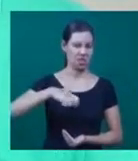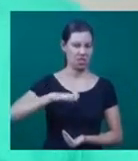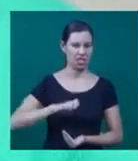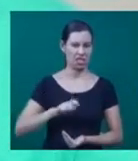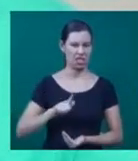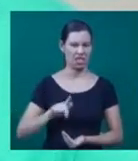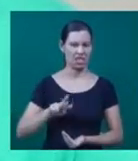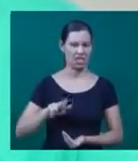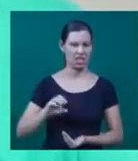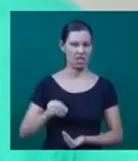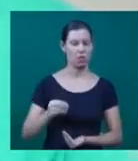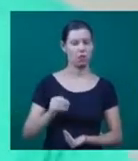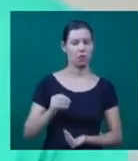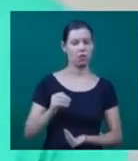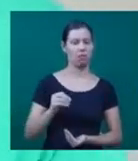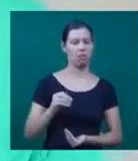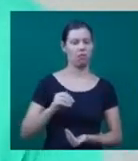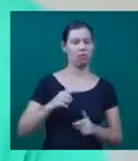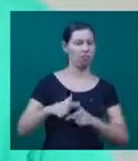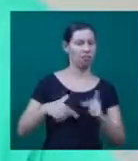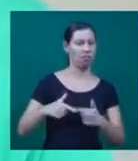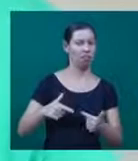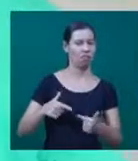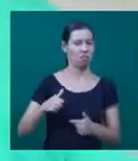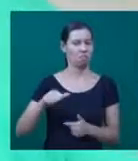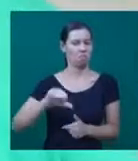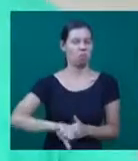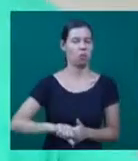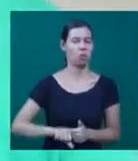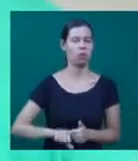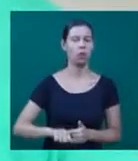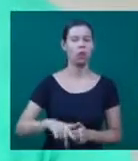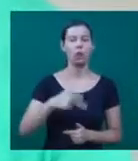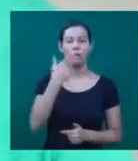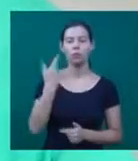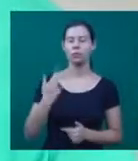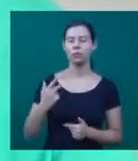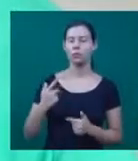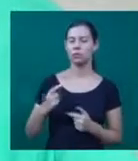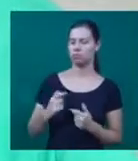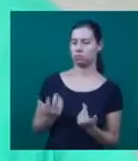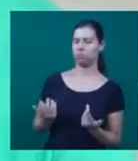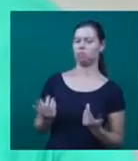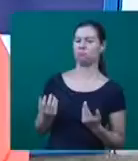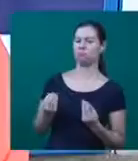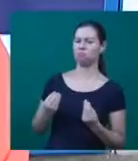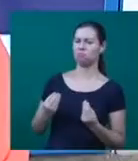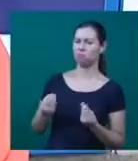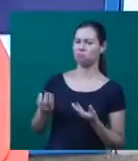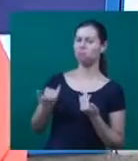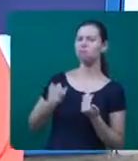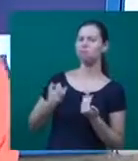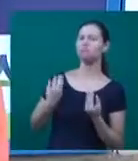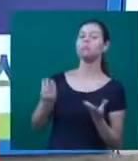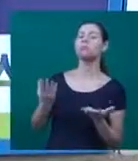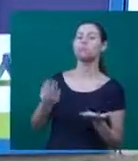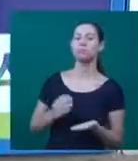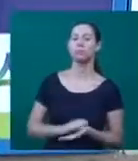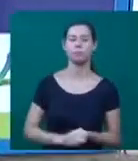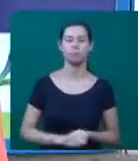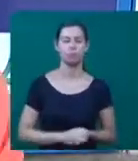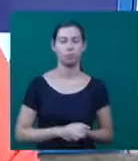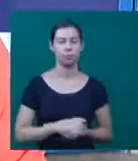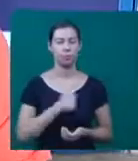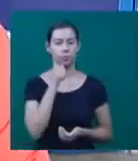negro não presta. Então eu fiquei pensando, mas por que essa pessoa está falando isso para mim? Dandara é pedagoga